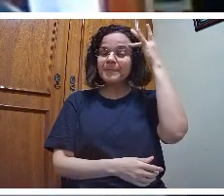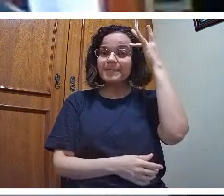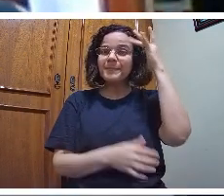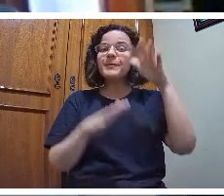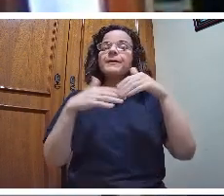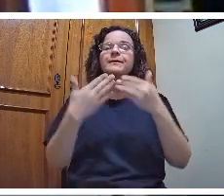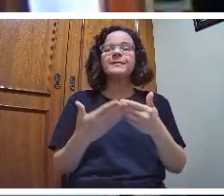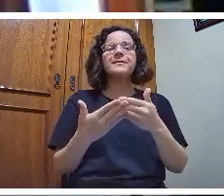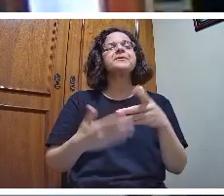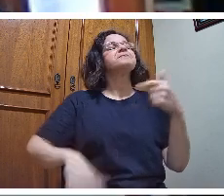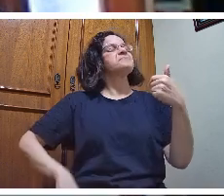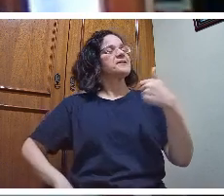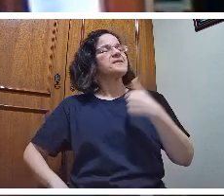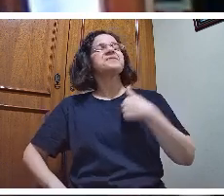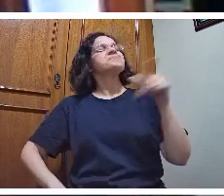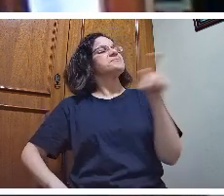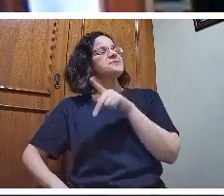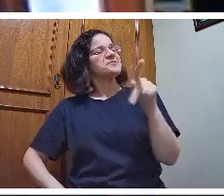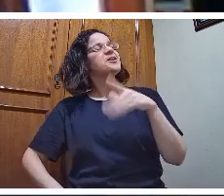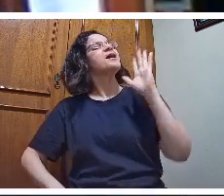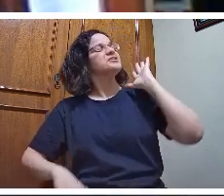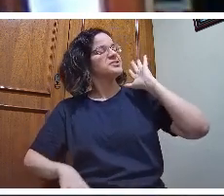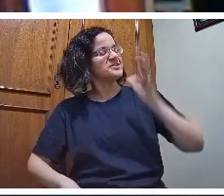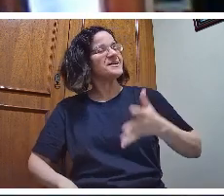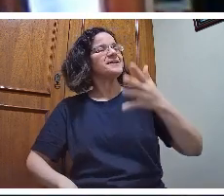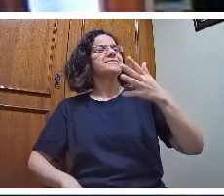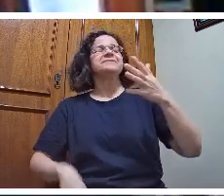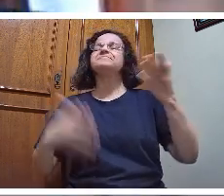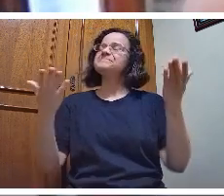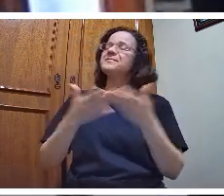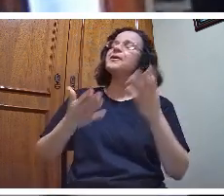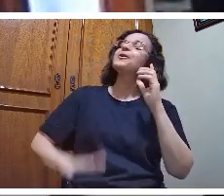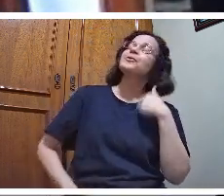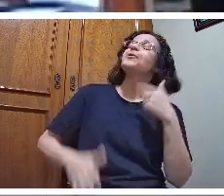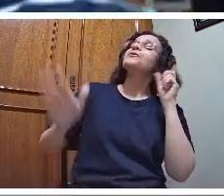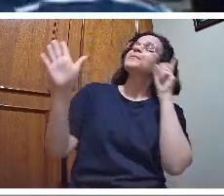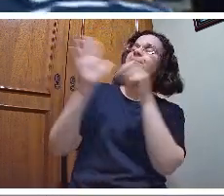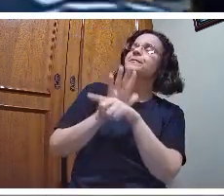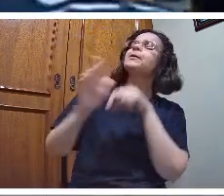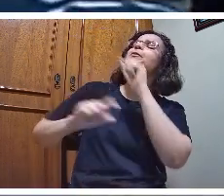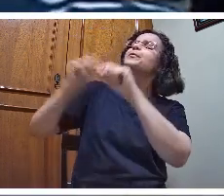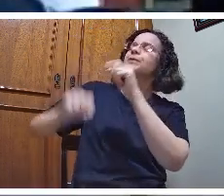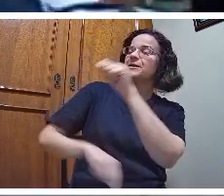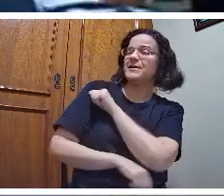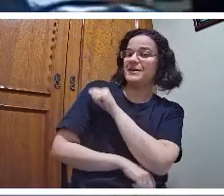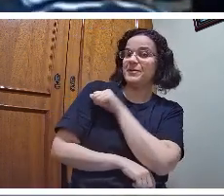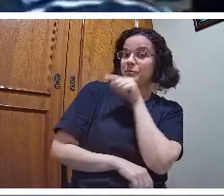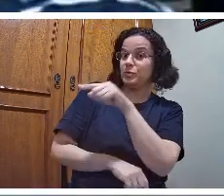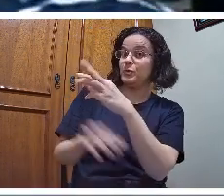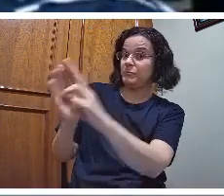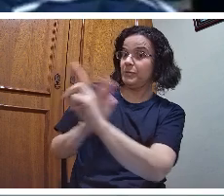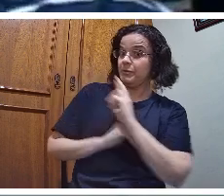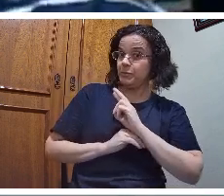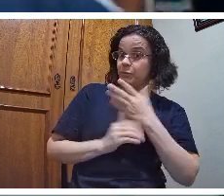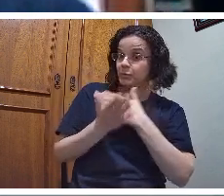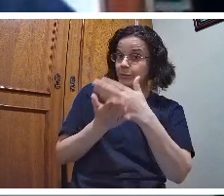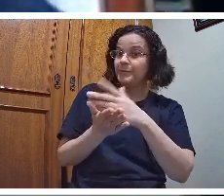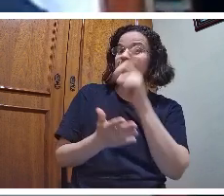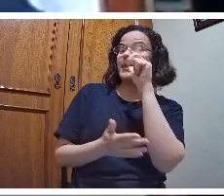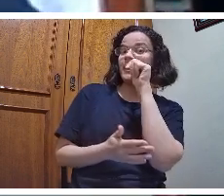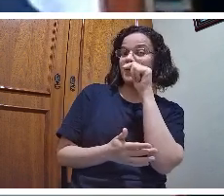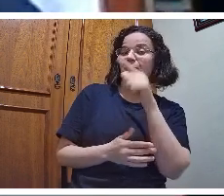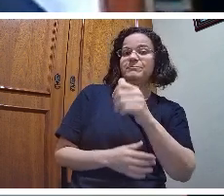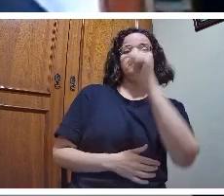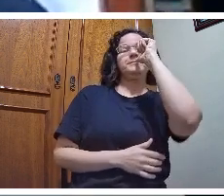agora sim. Eu vou perguntar para ele, Joãozinho, o que é água? No início ele me disse, professor, é água para beber. E agora,